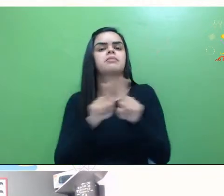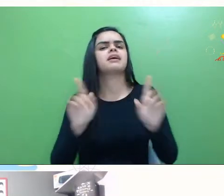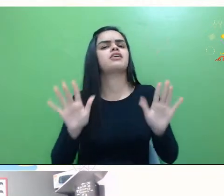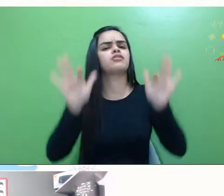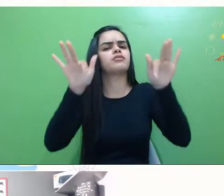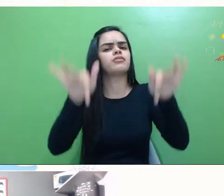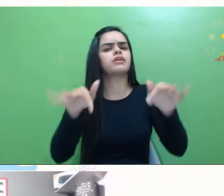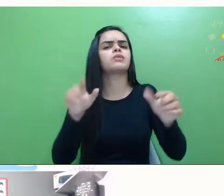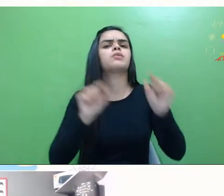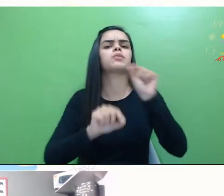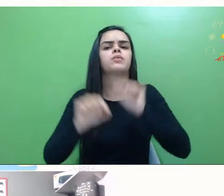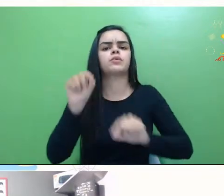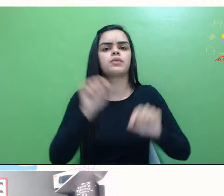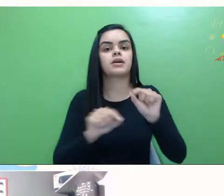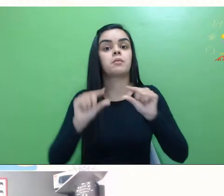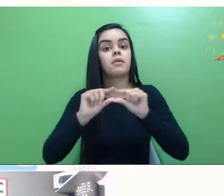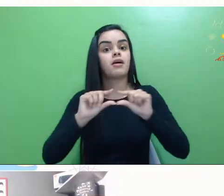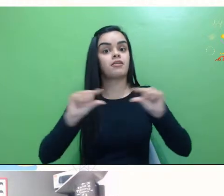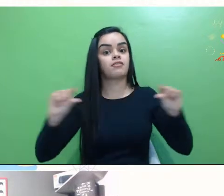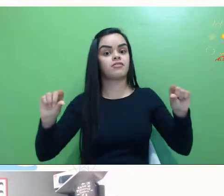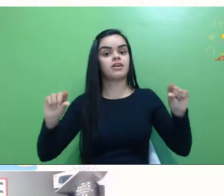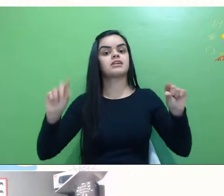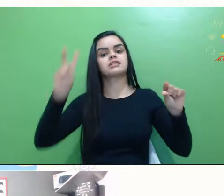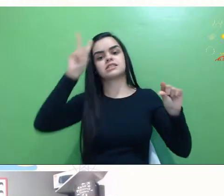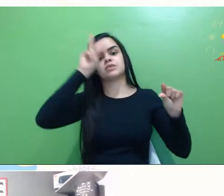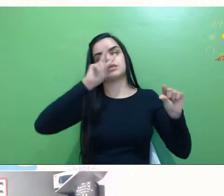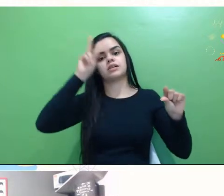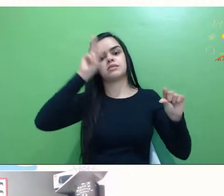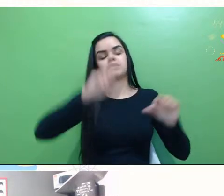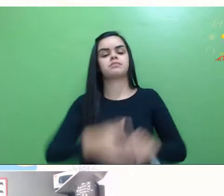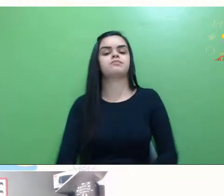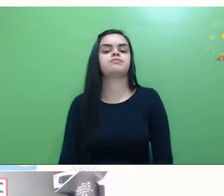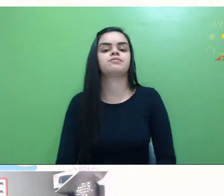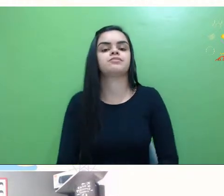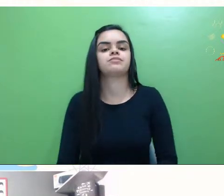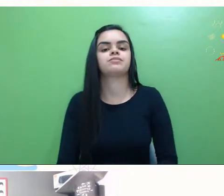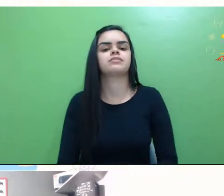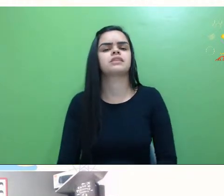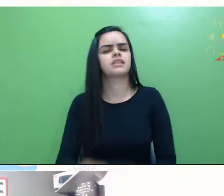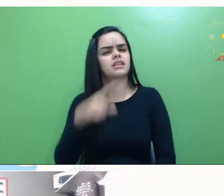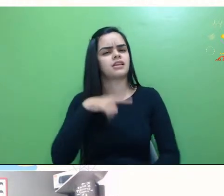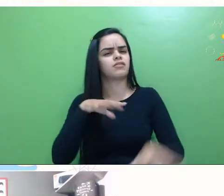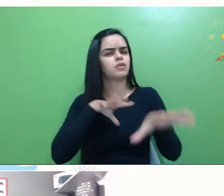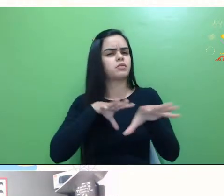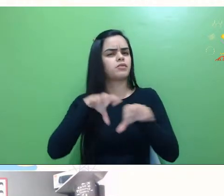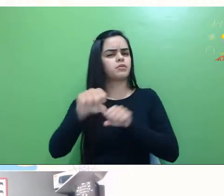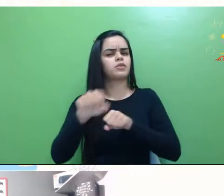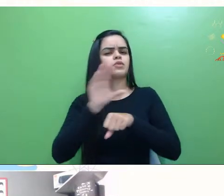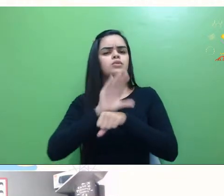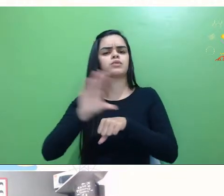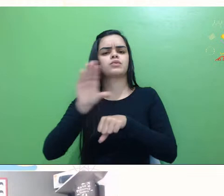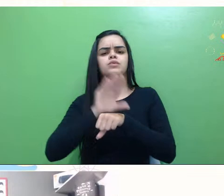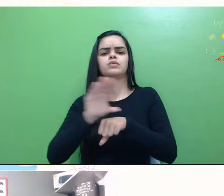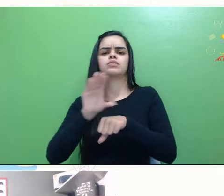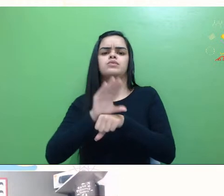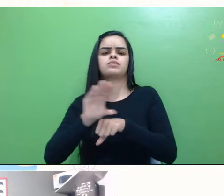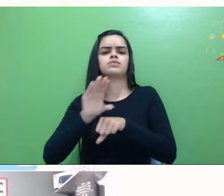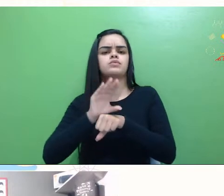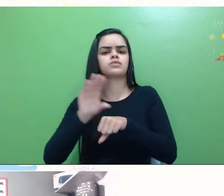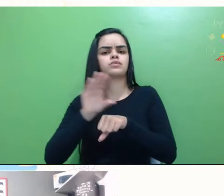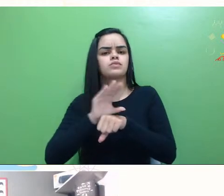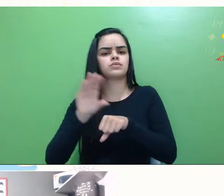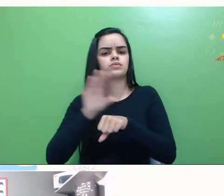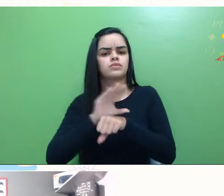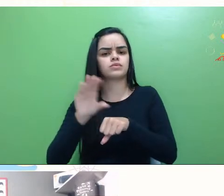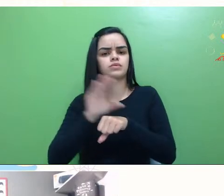compartilhando uma frase que eu resgatei, até mesmo que foi numa formatura do curso de... curso